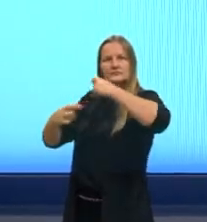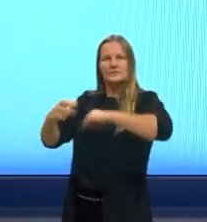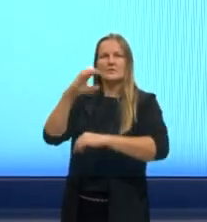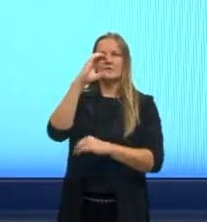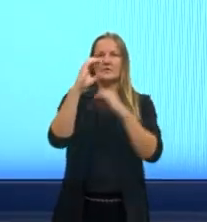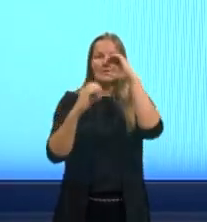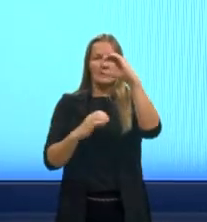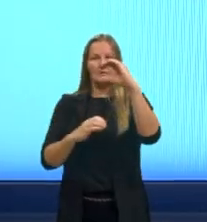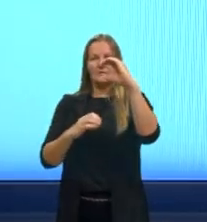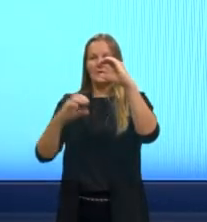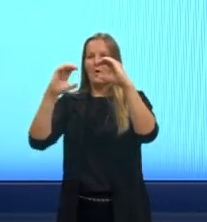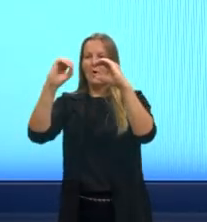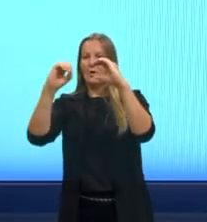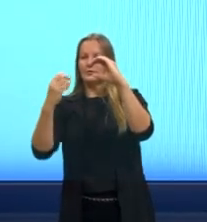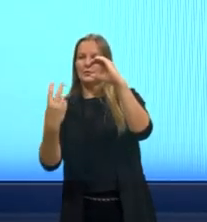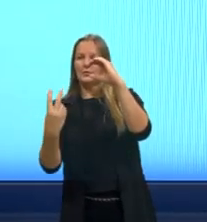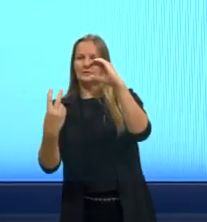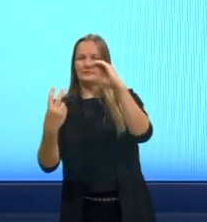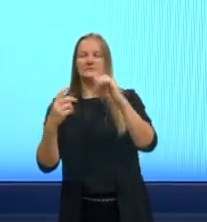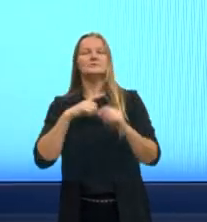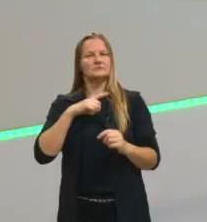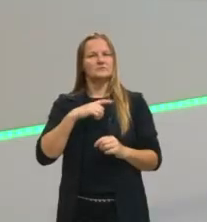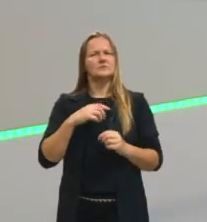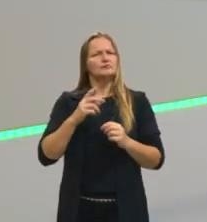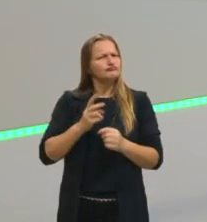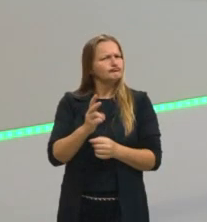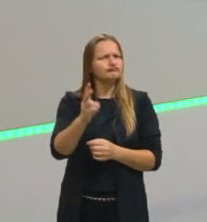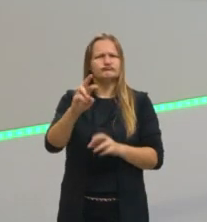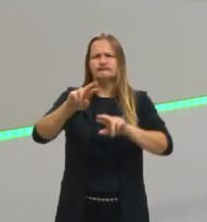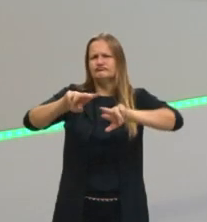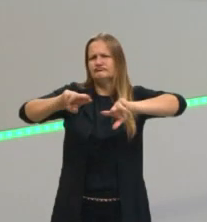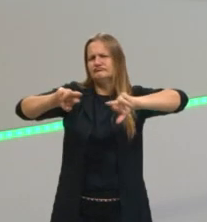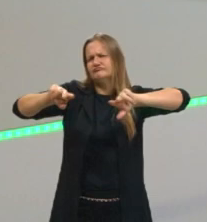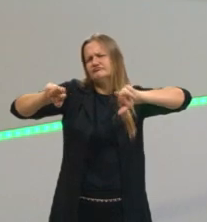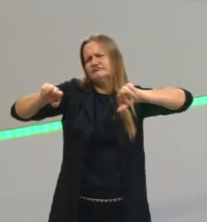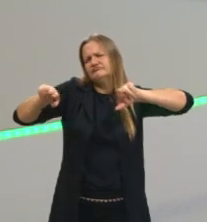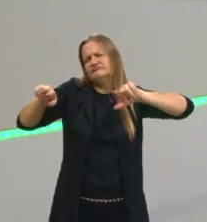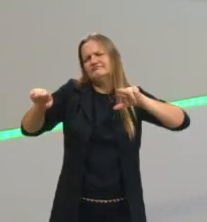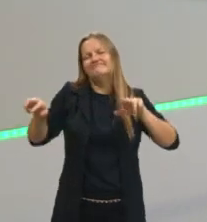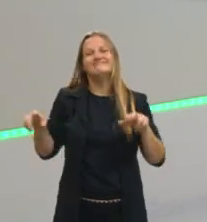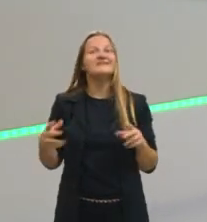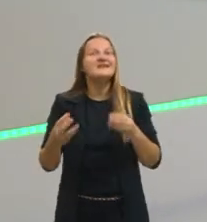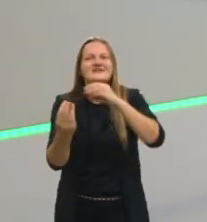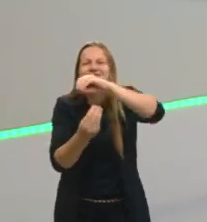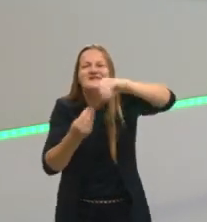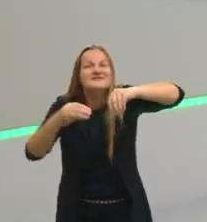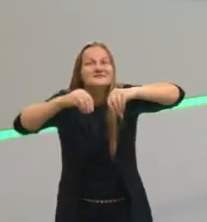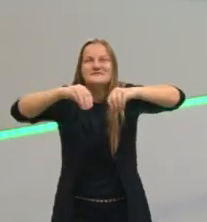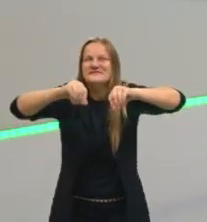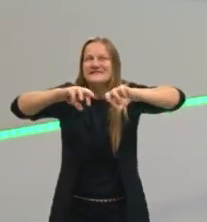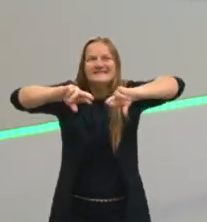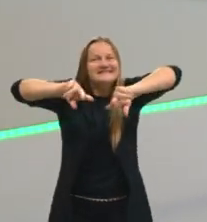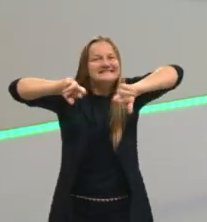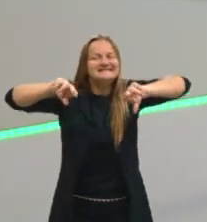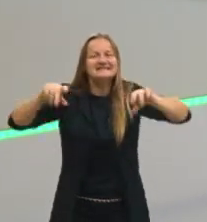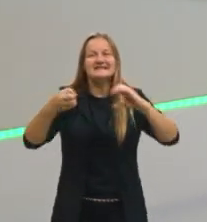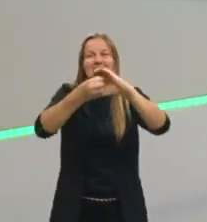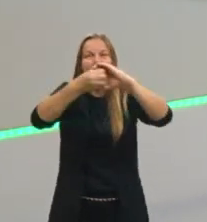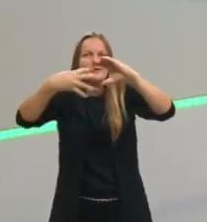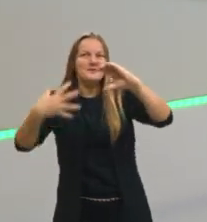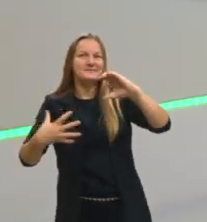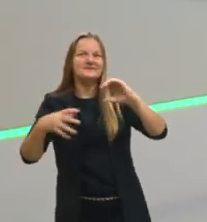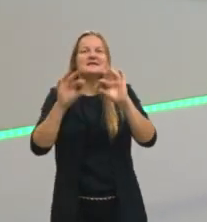carbono e duas de oxigênio. E assim por diante, a gente tem uma infinidade de tipos de substâncias que são classificadas como